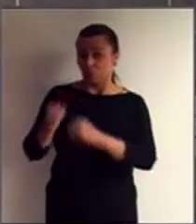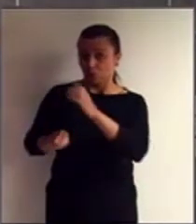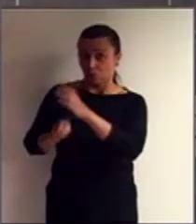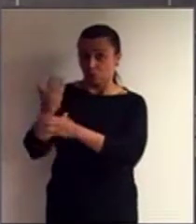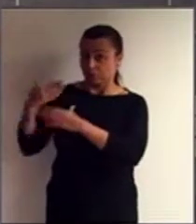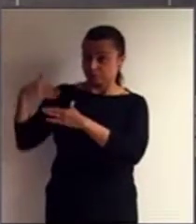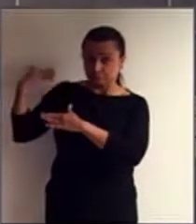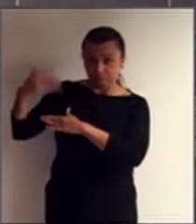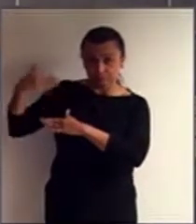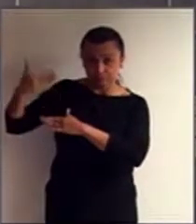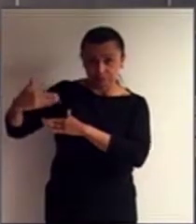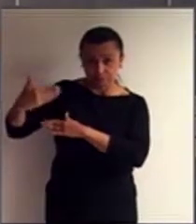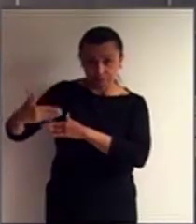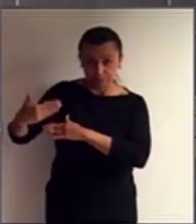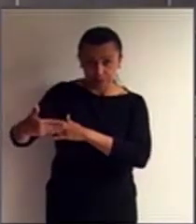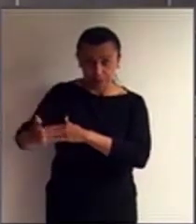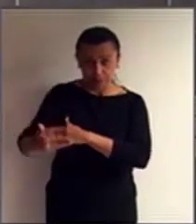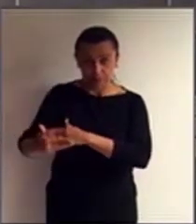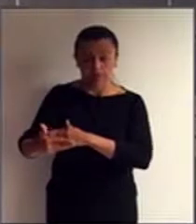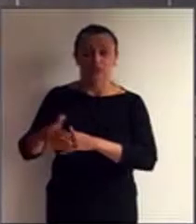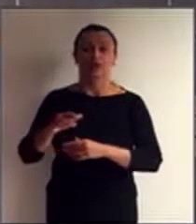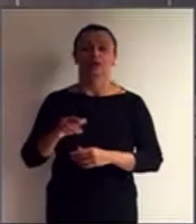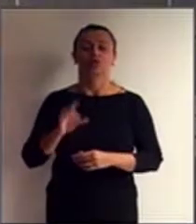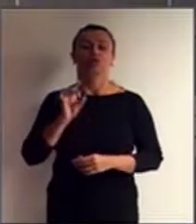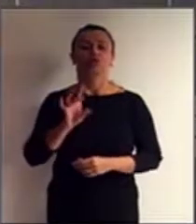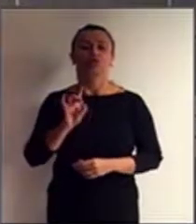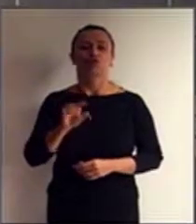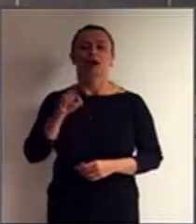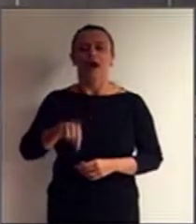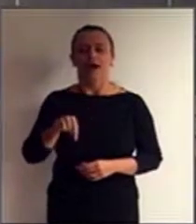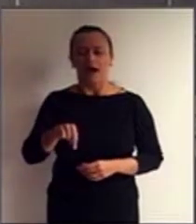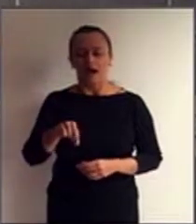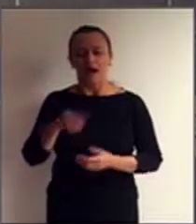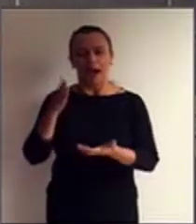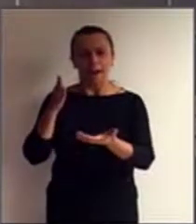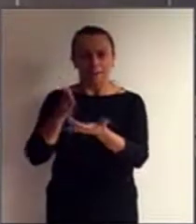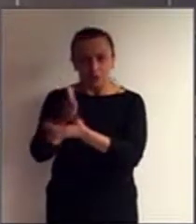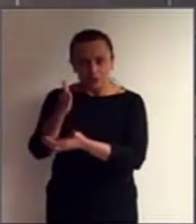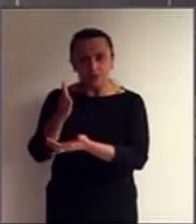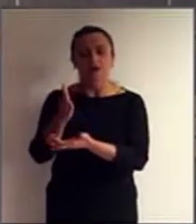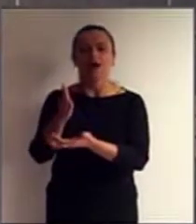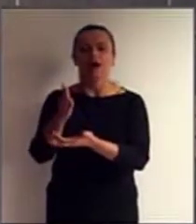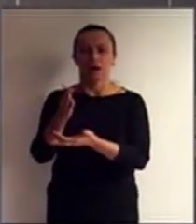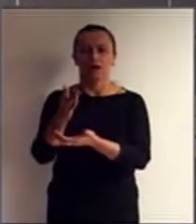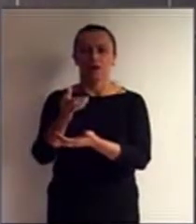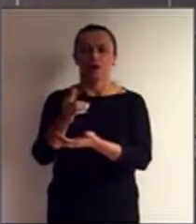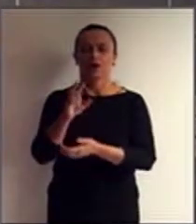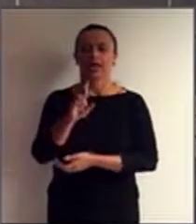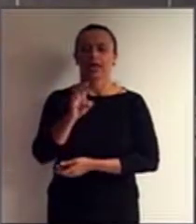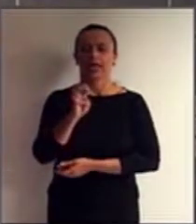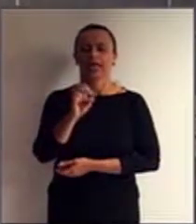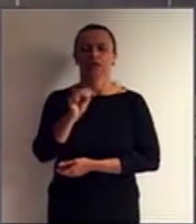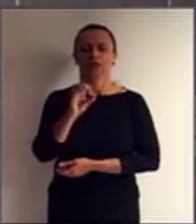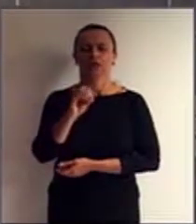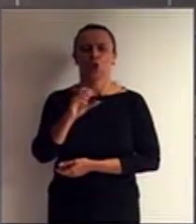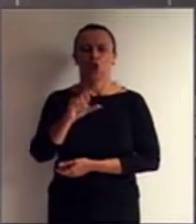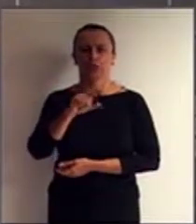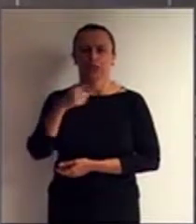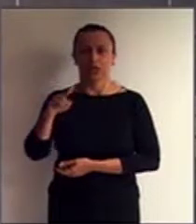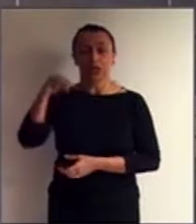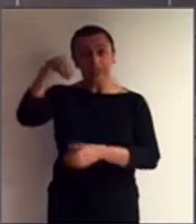E ele só passou, ele só foi aprovado por resolução na ONU em